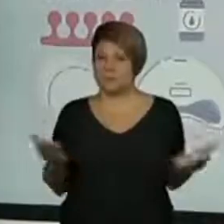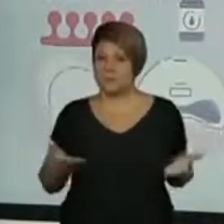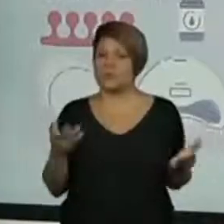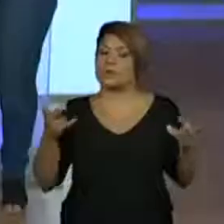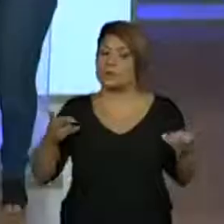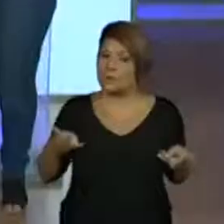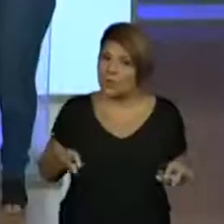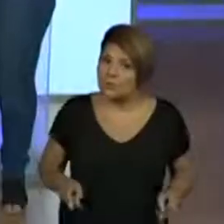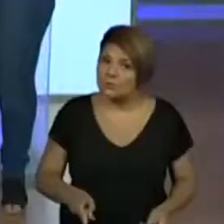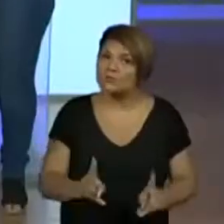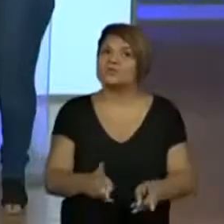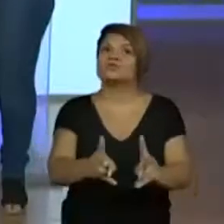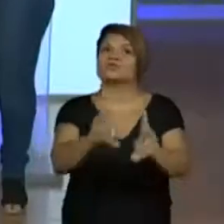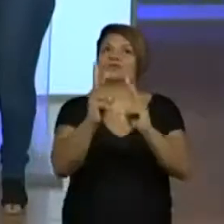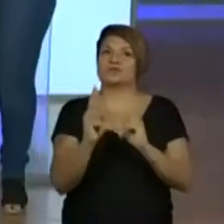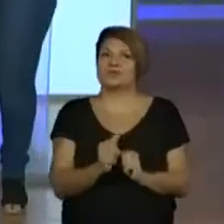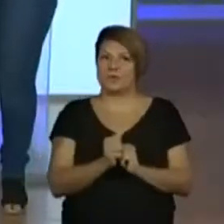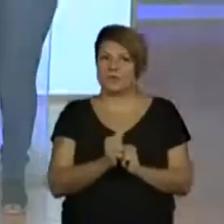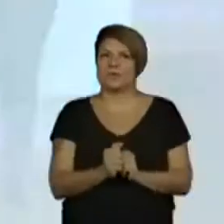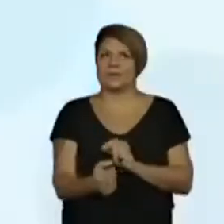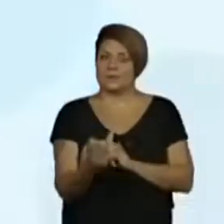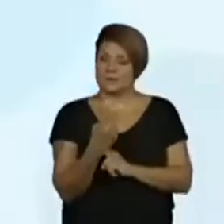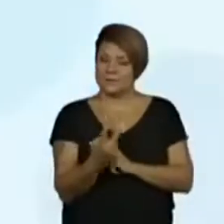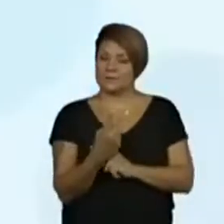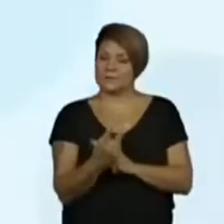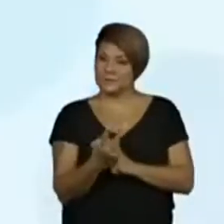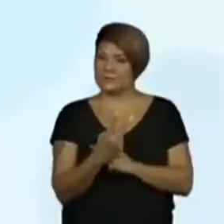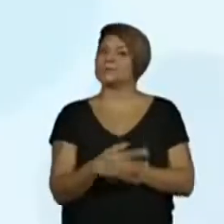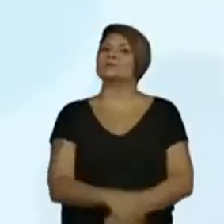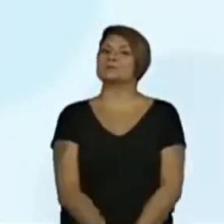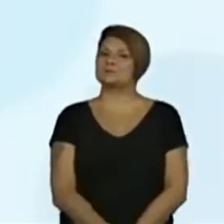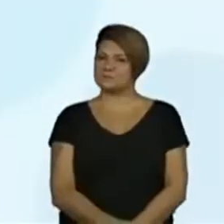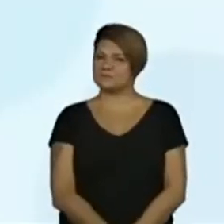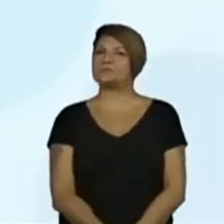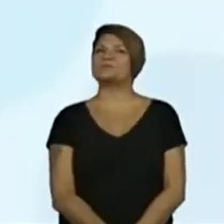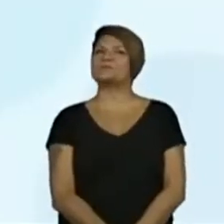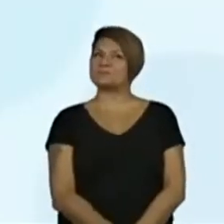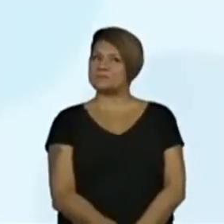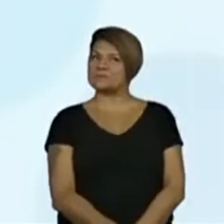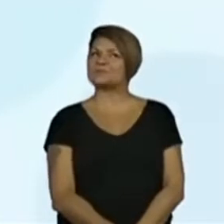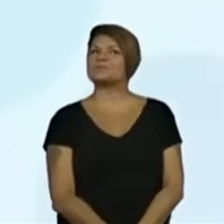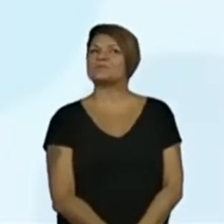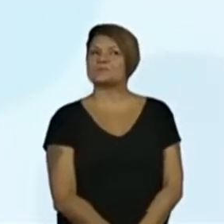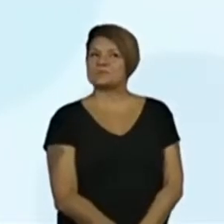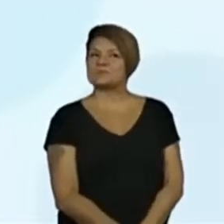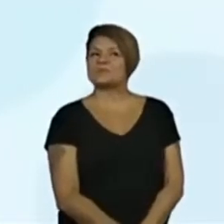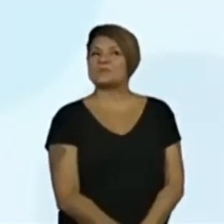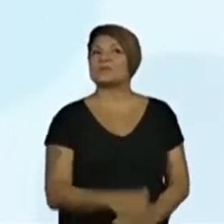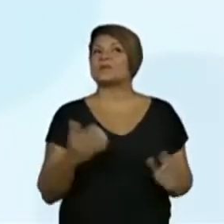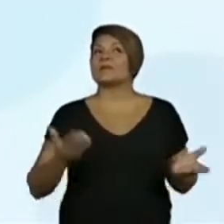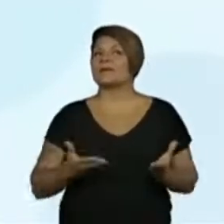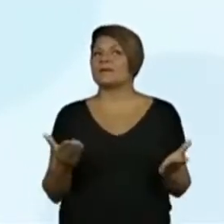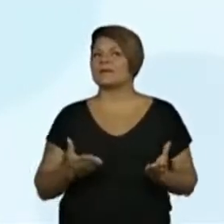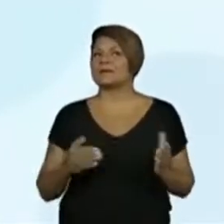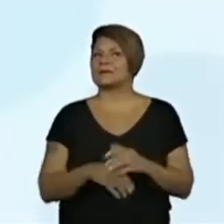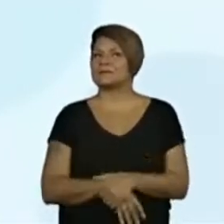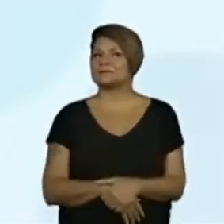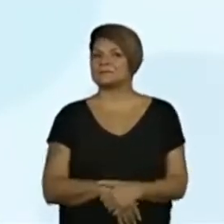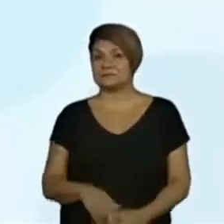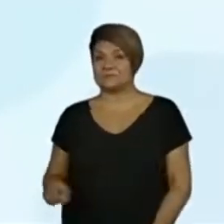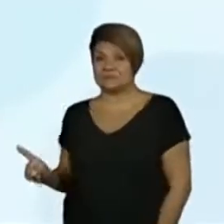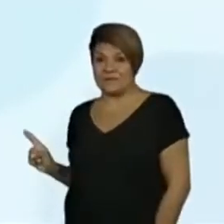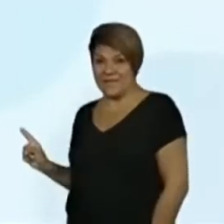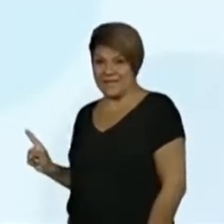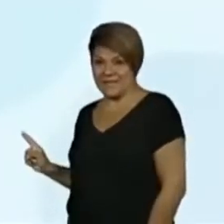continuando a sessão de cuidados. Hum! Olha lá. E agora? Esses